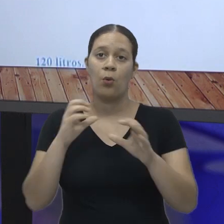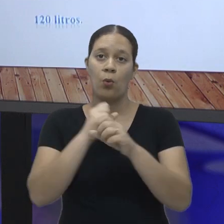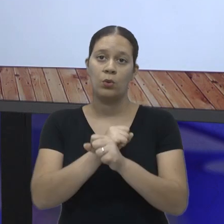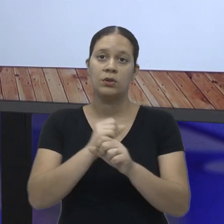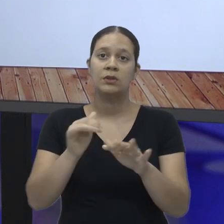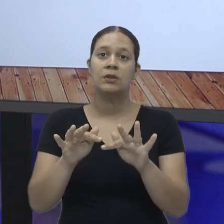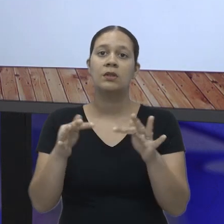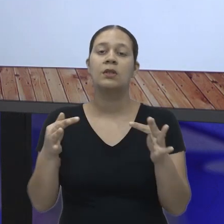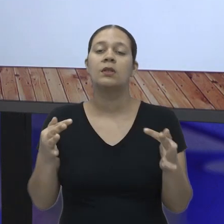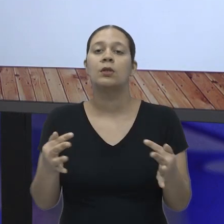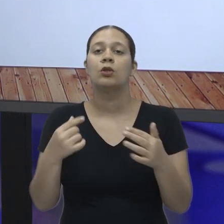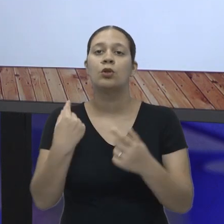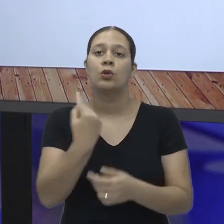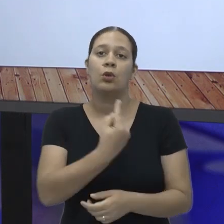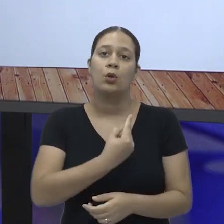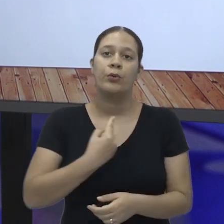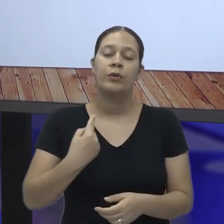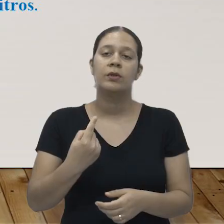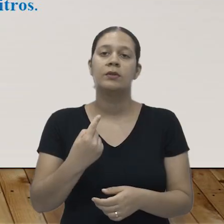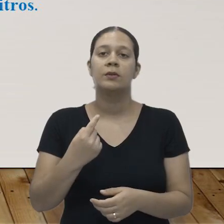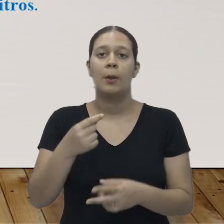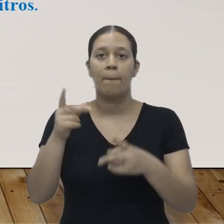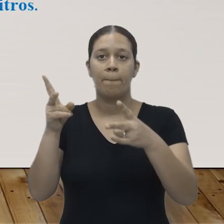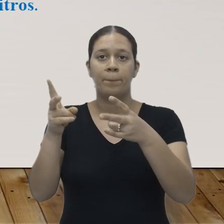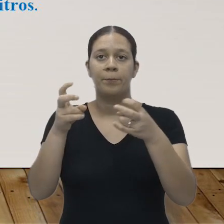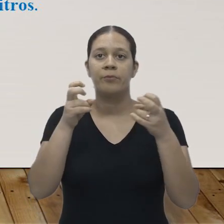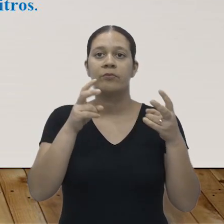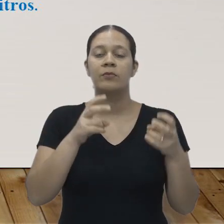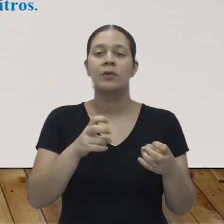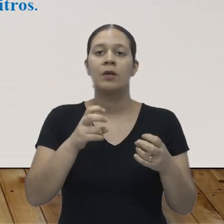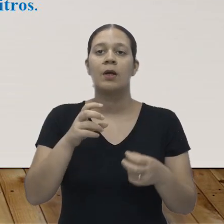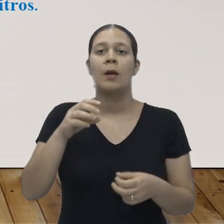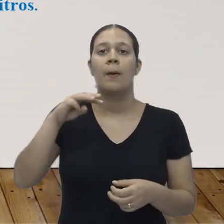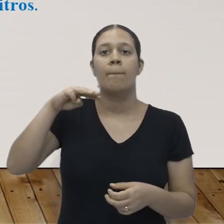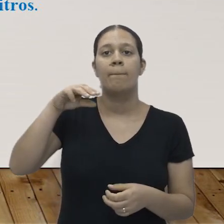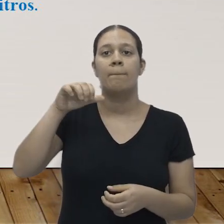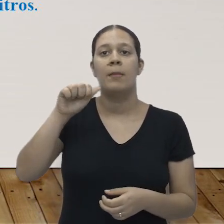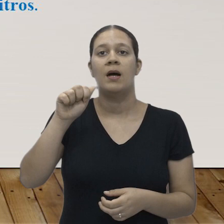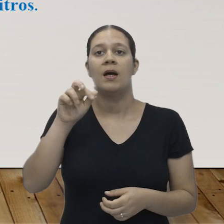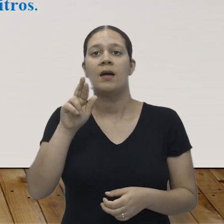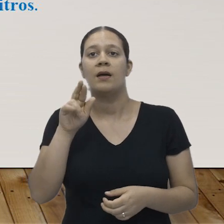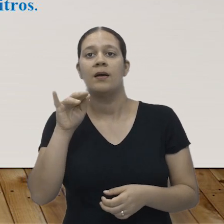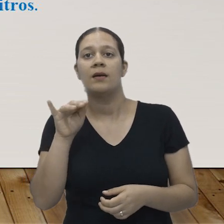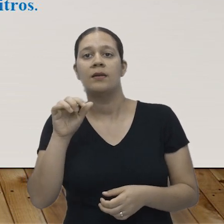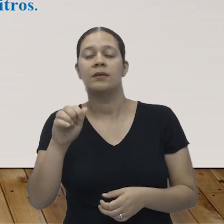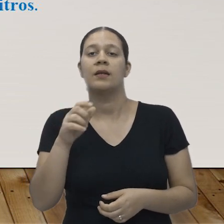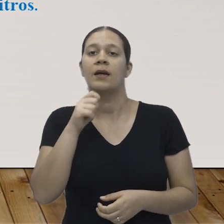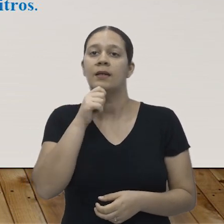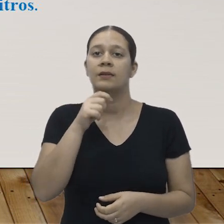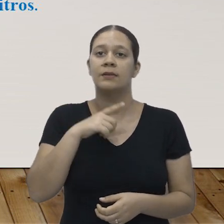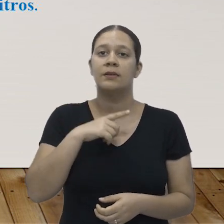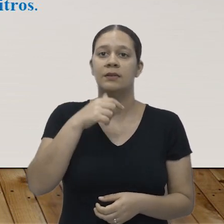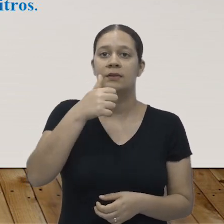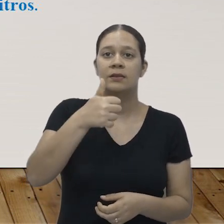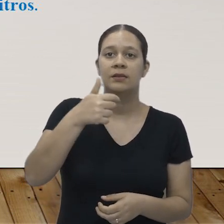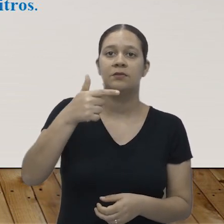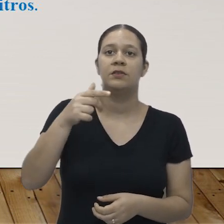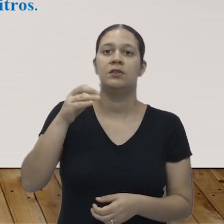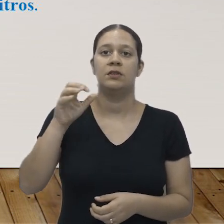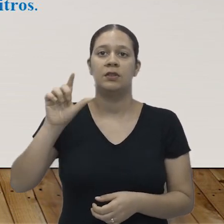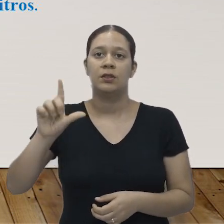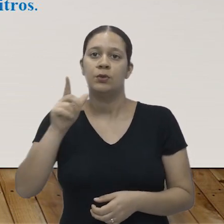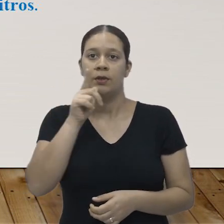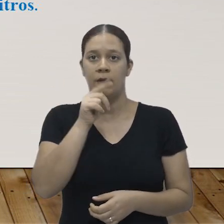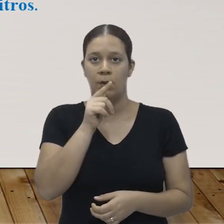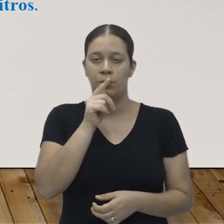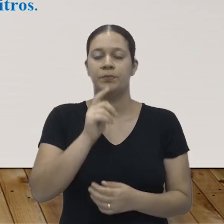fazendo uma conta simples, a gente percebe que Dona Maria ainda tem 120 litros